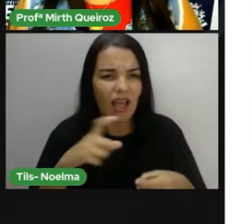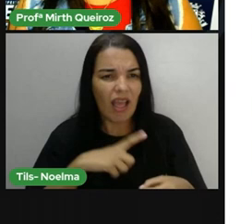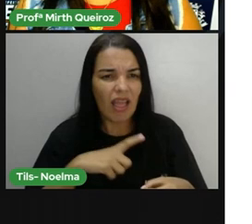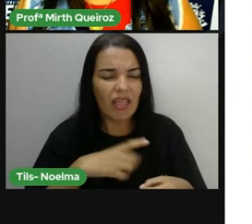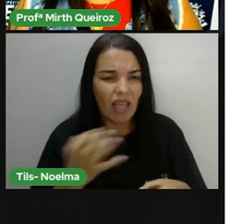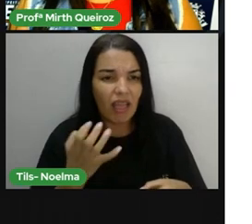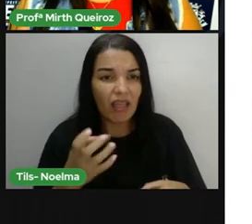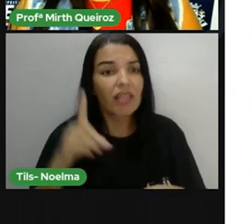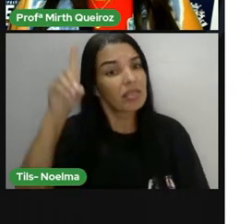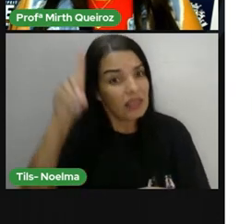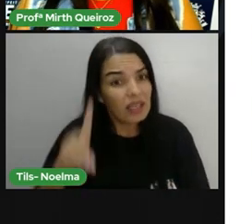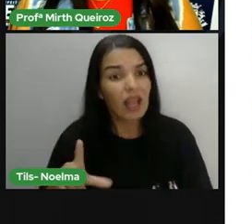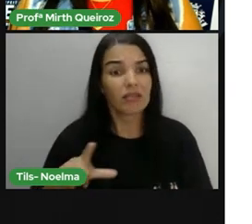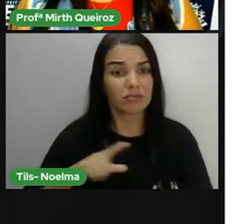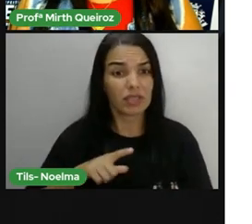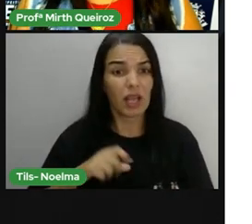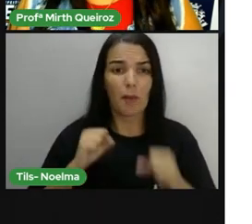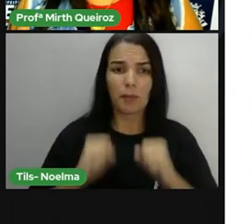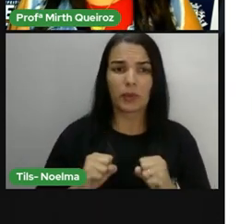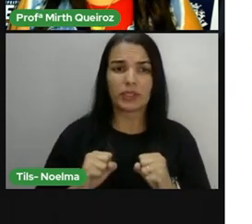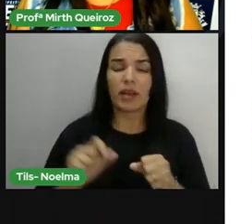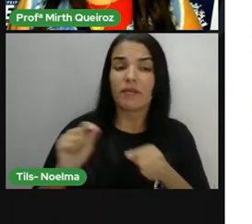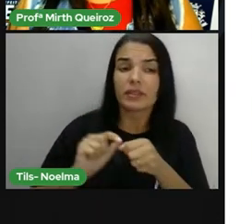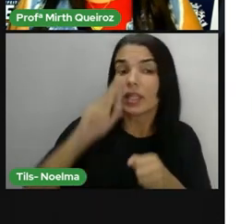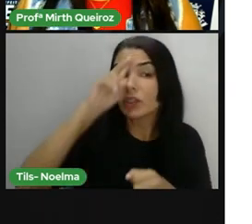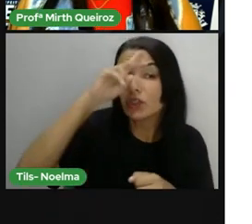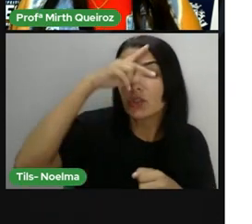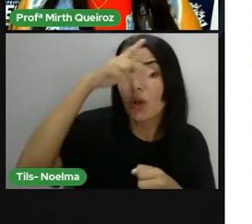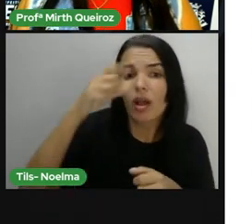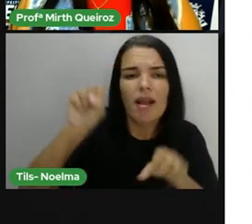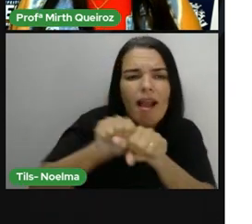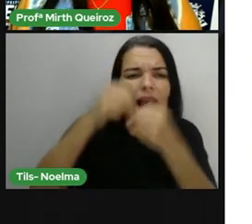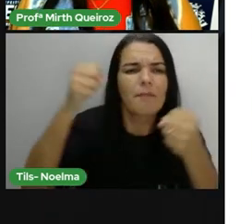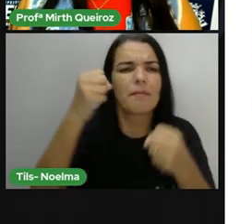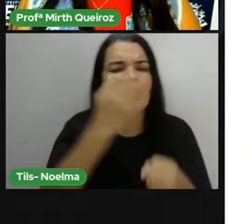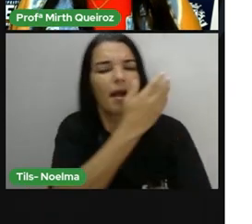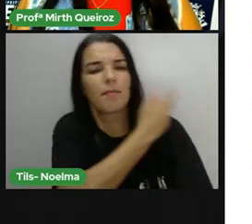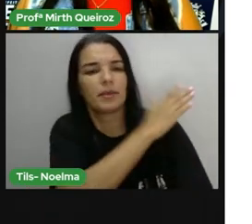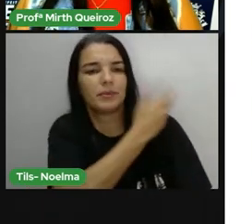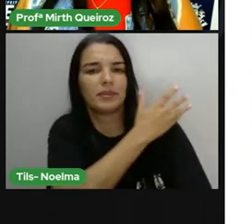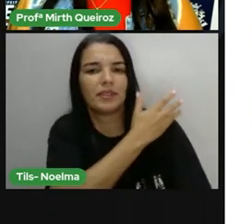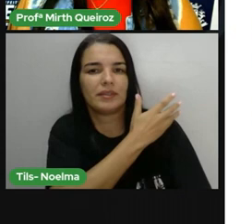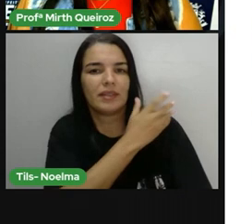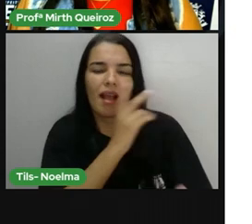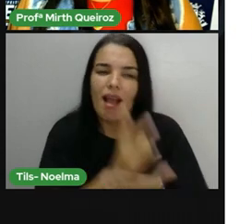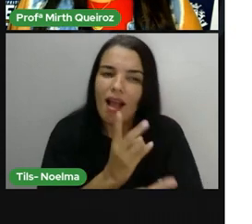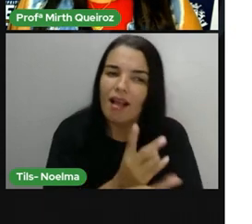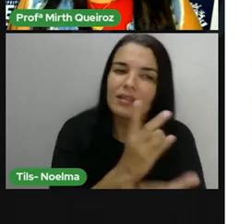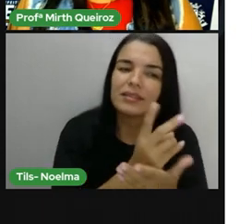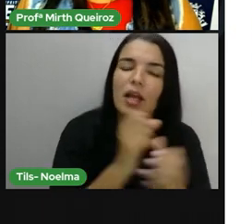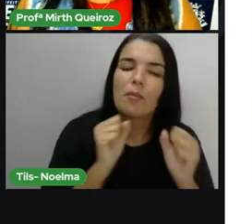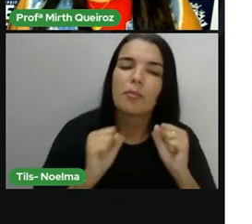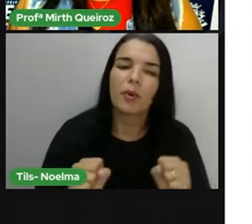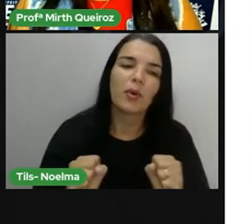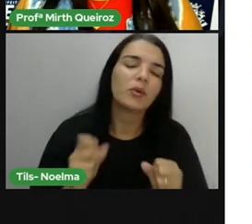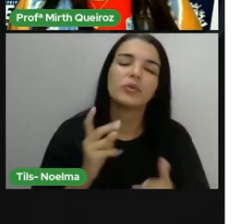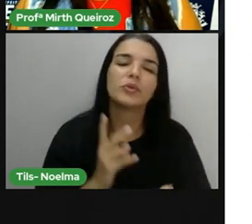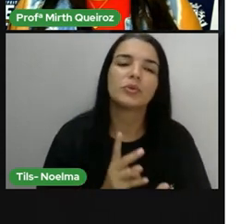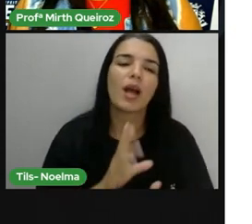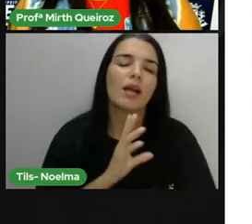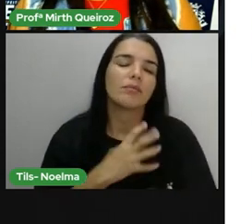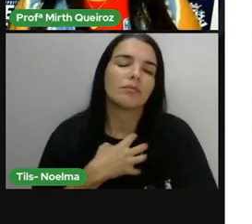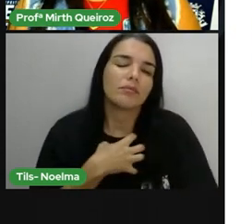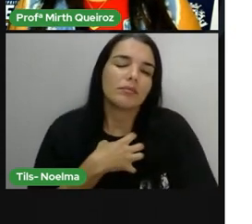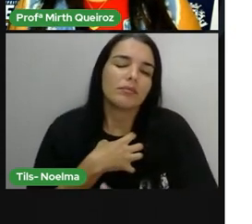viver e ter direito de poder fazer história e quebrar o preconceito. E assim poder sentir ao